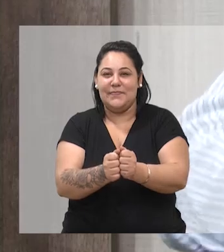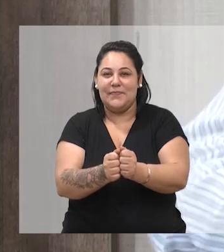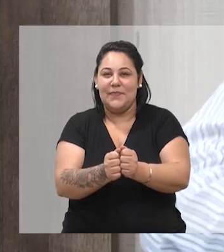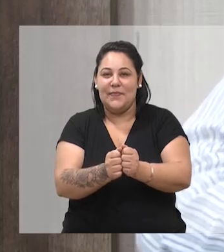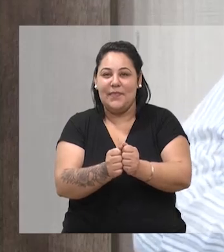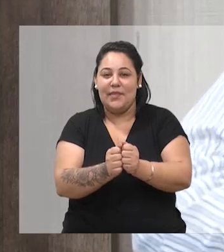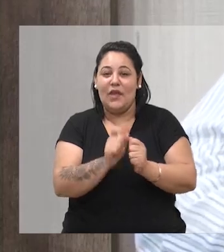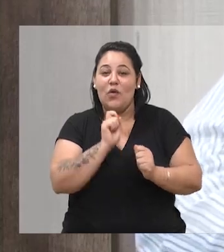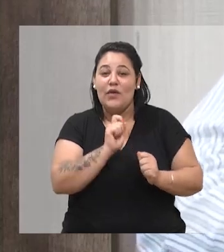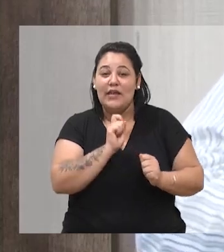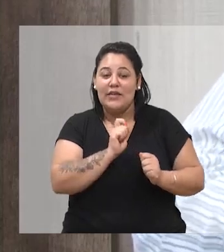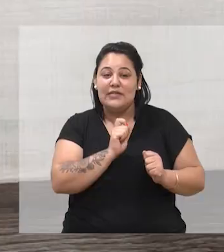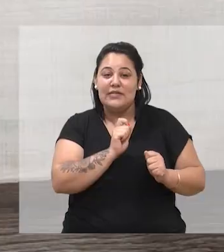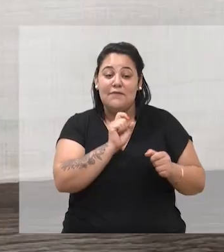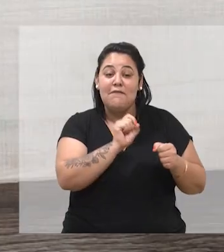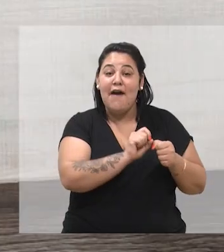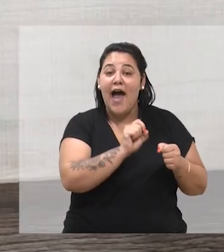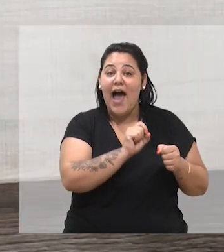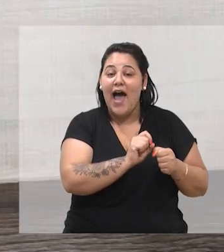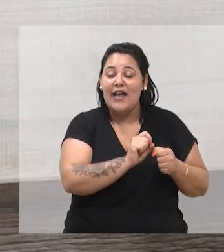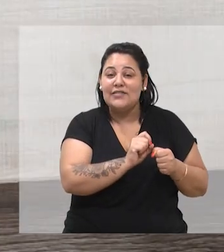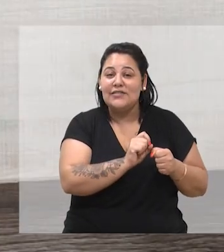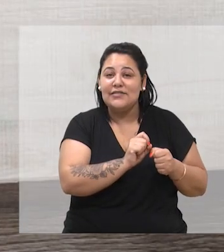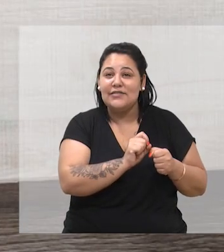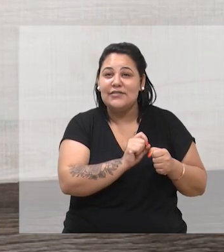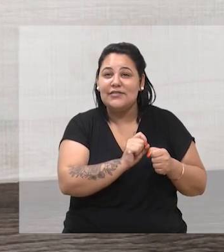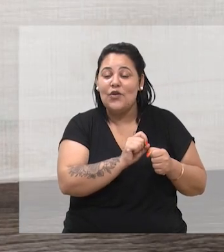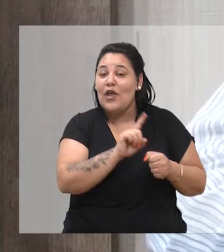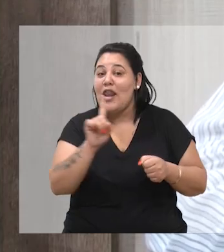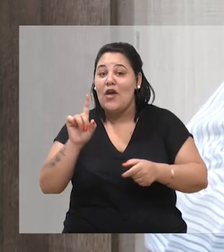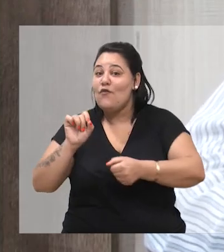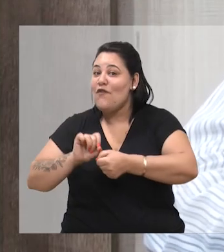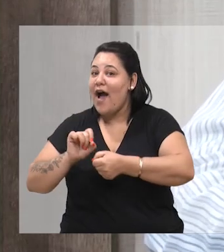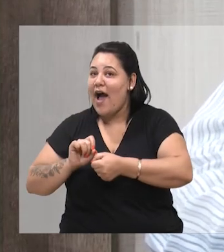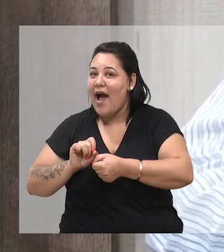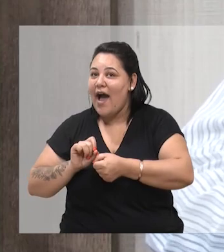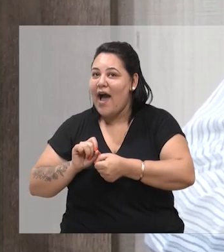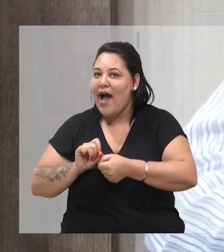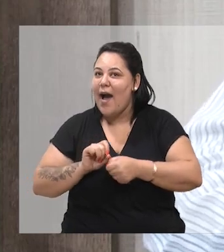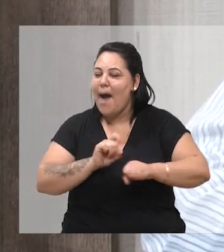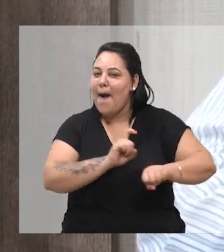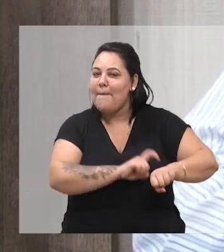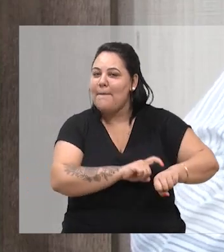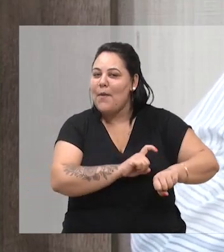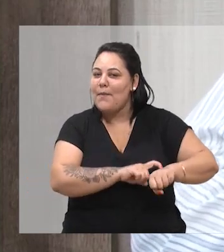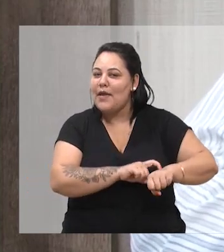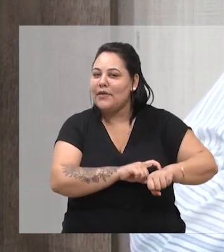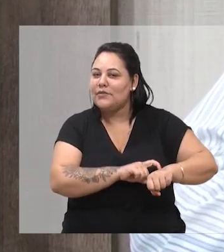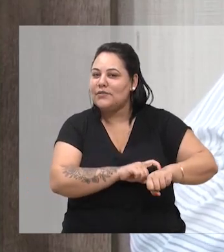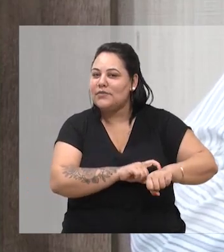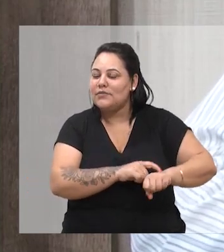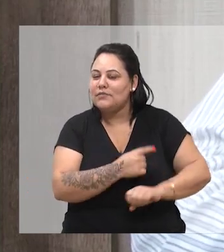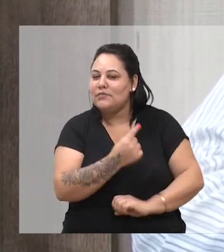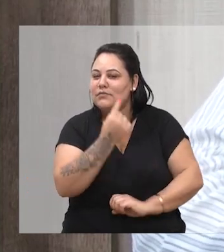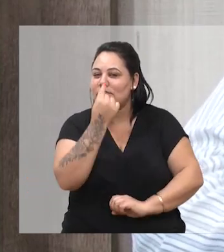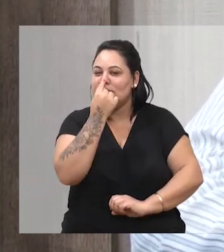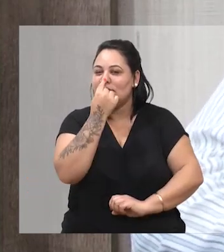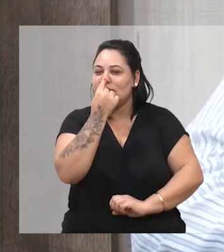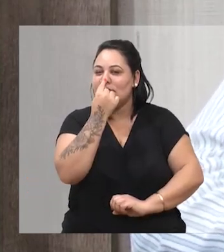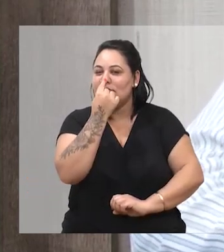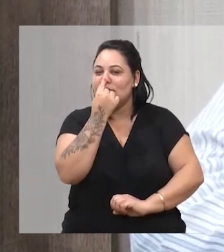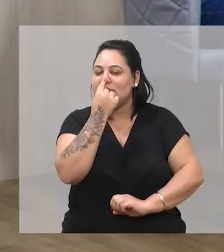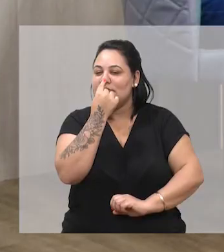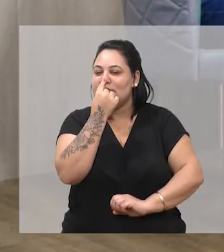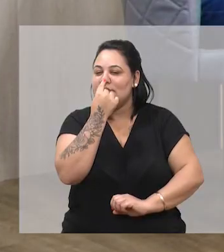no teu caso, passou pela docência, trabalha com a literatura permanentemente, vocês se preocupam bastante com o fator tempo e isso